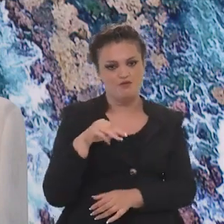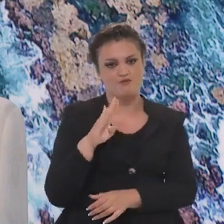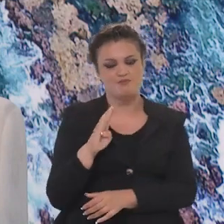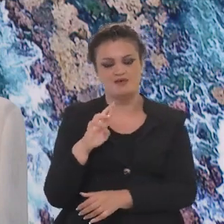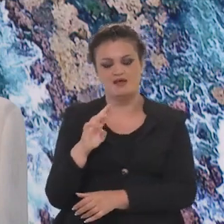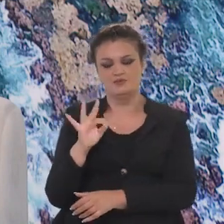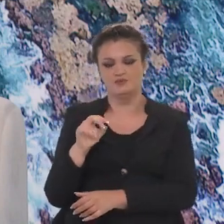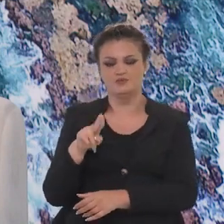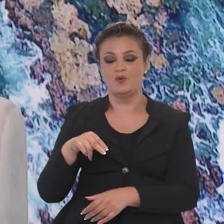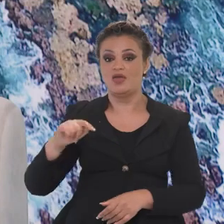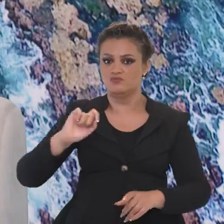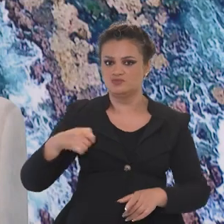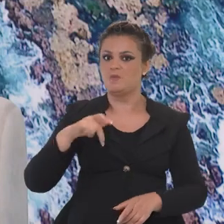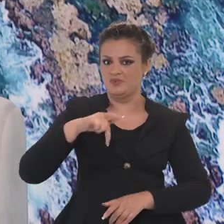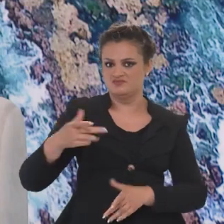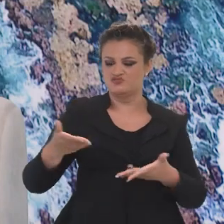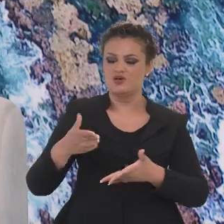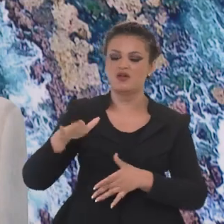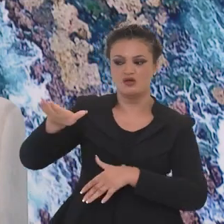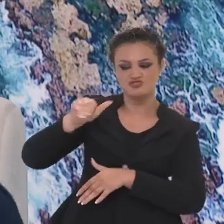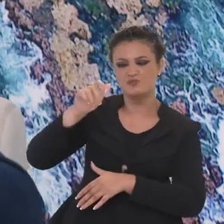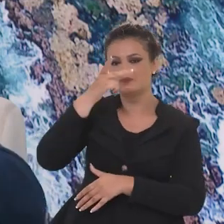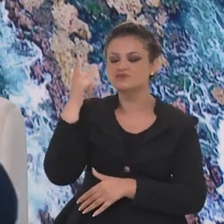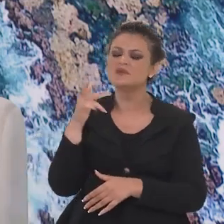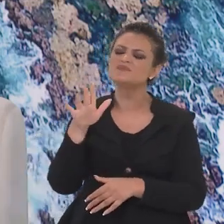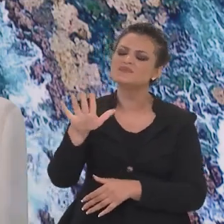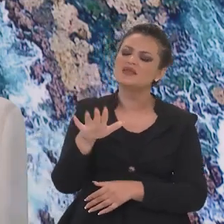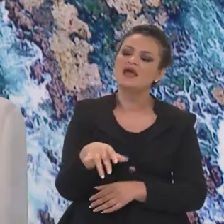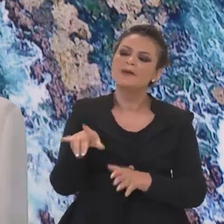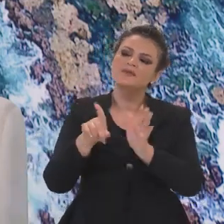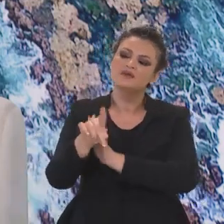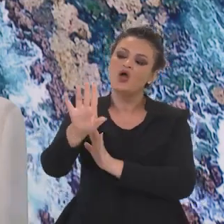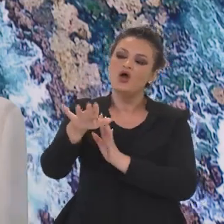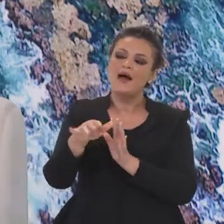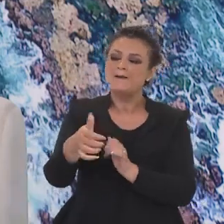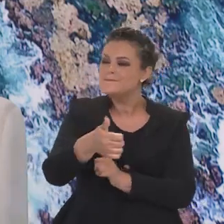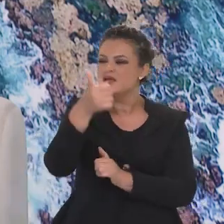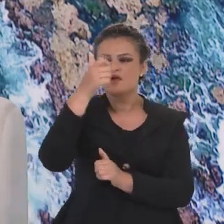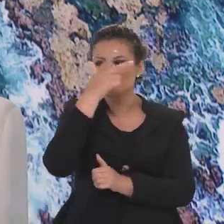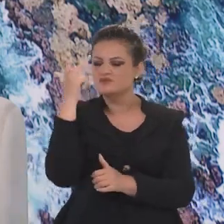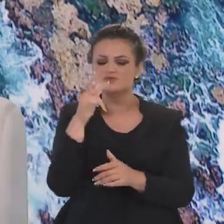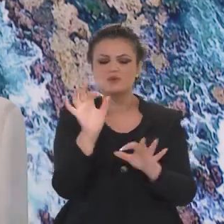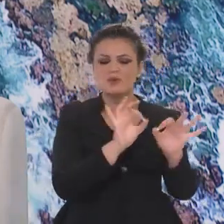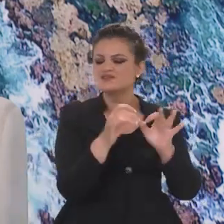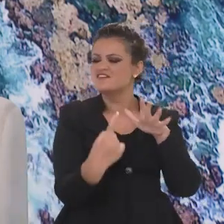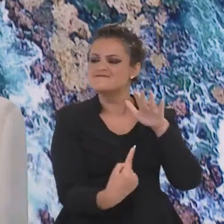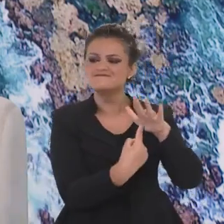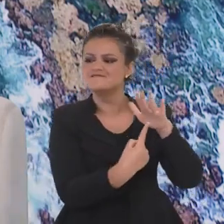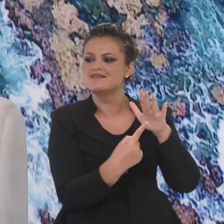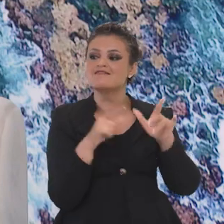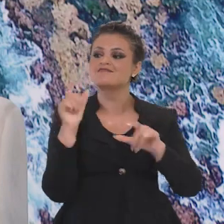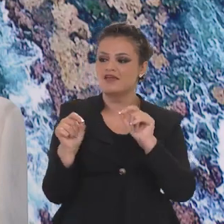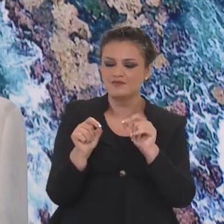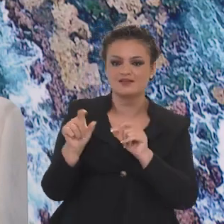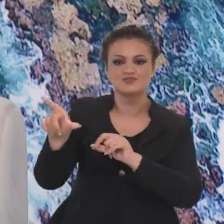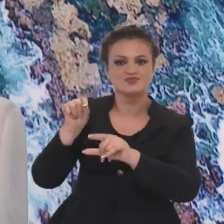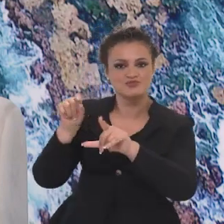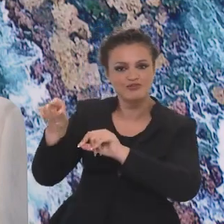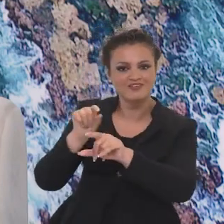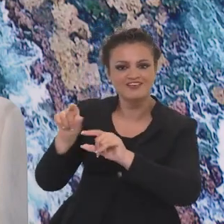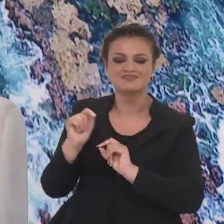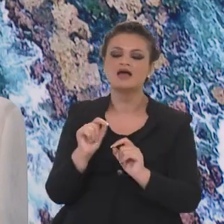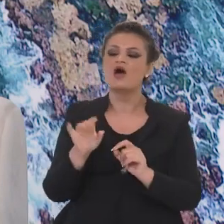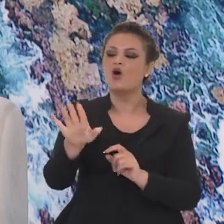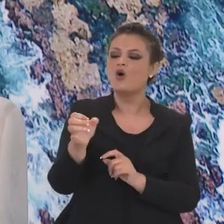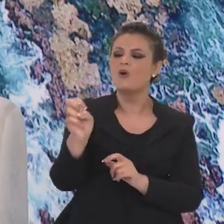Eu assumi a presidência e chamei uma equipe técnica. Eu falei, olha, quem é a melhor pessoa para gerenciar as feiras internacionais e o mercado?